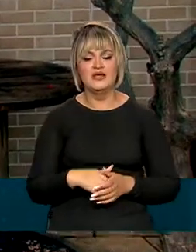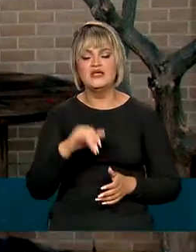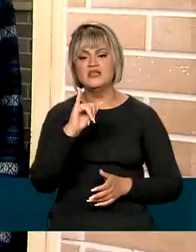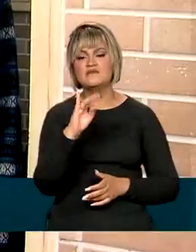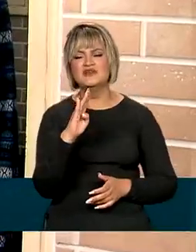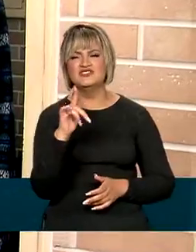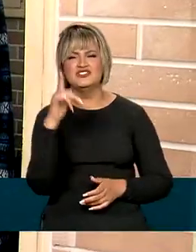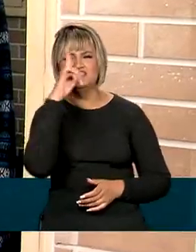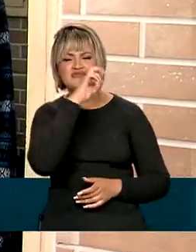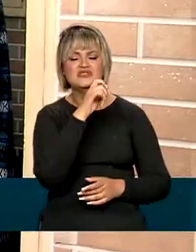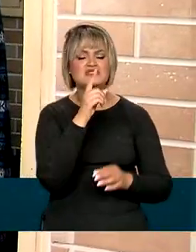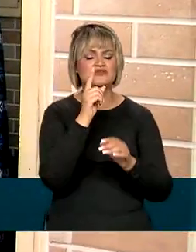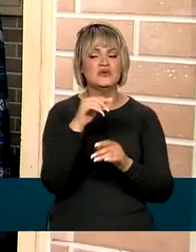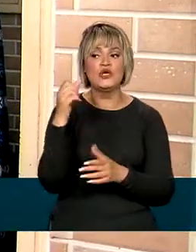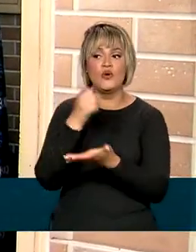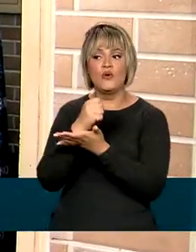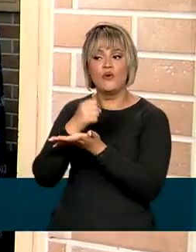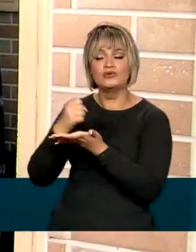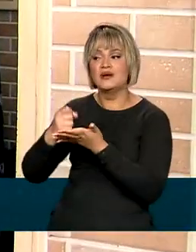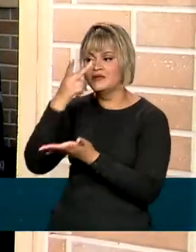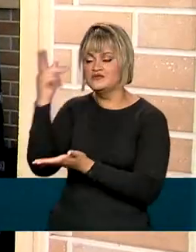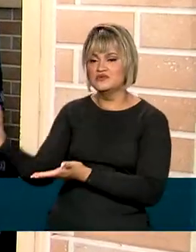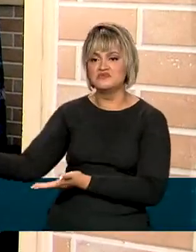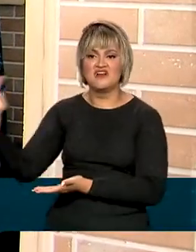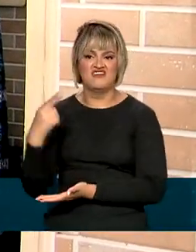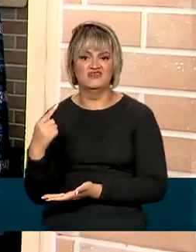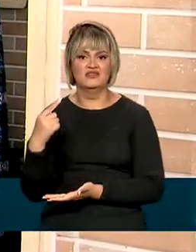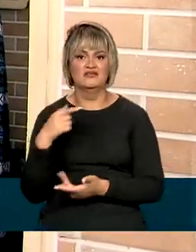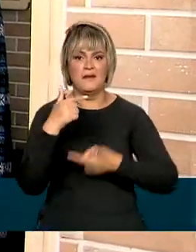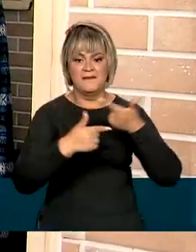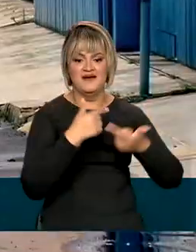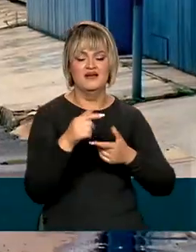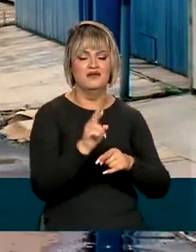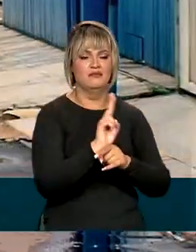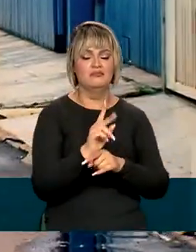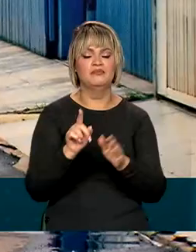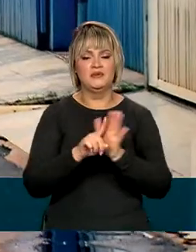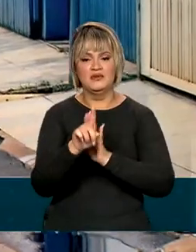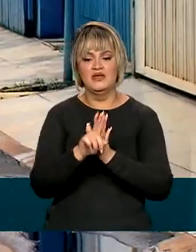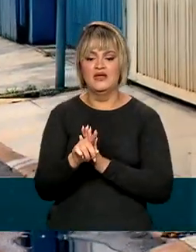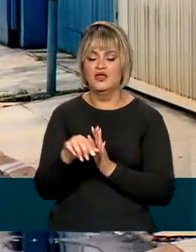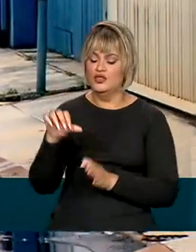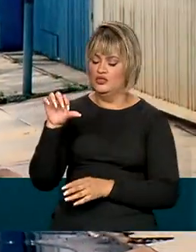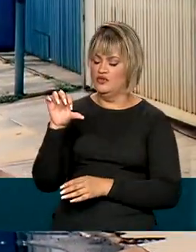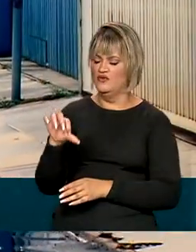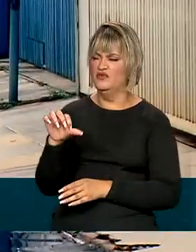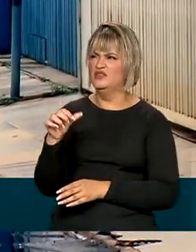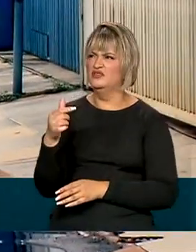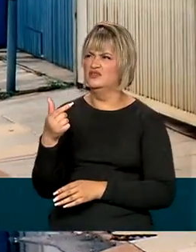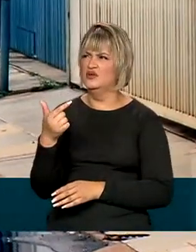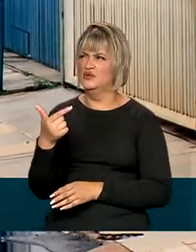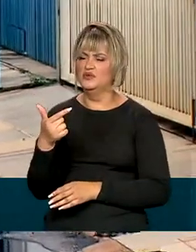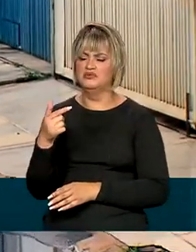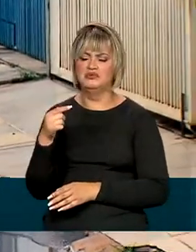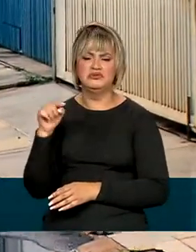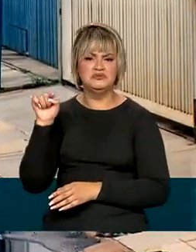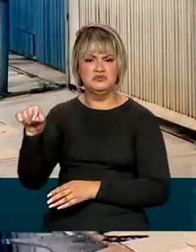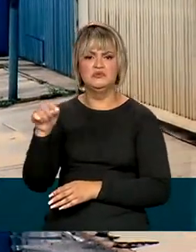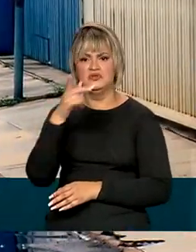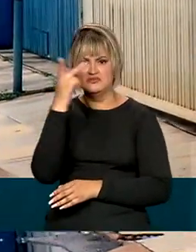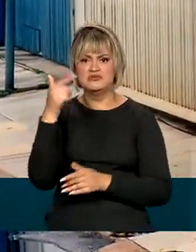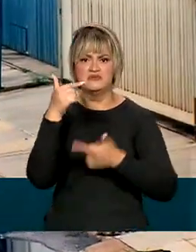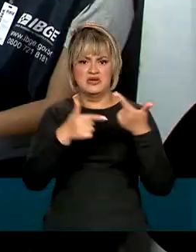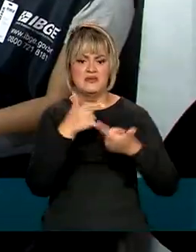dificuldades para contratar recenseadores. Atualmente, 90.552 recenseadores estão